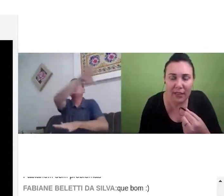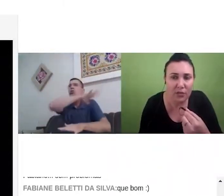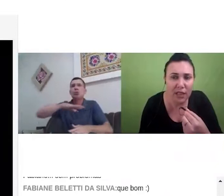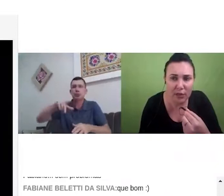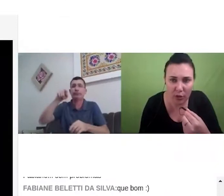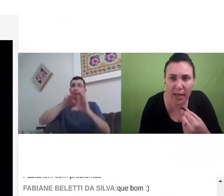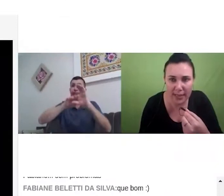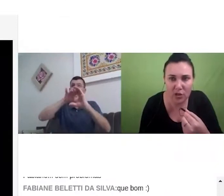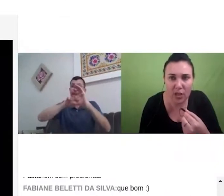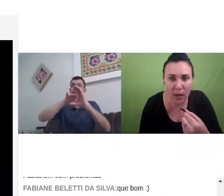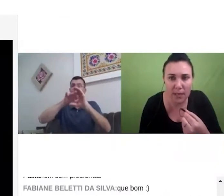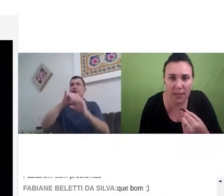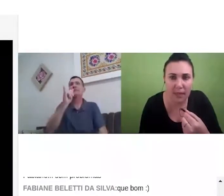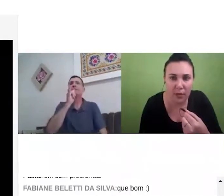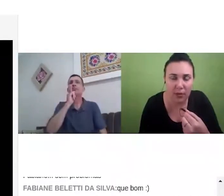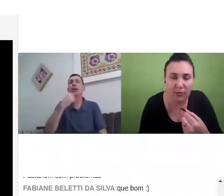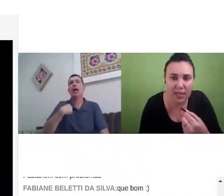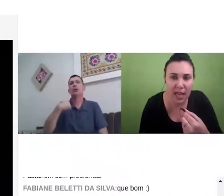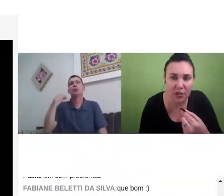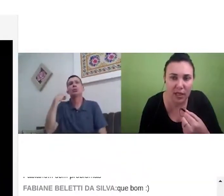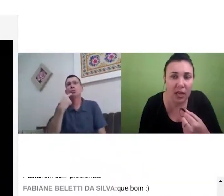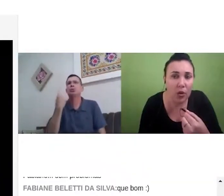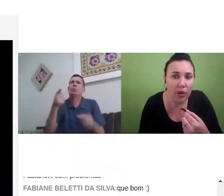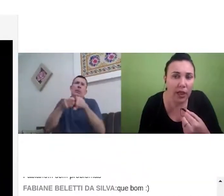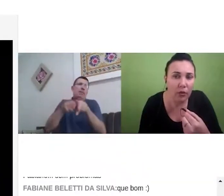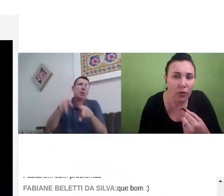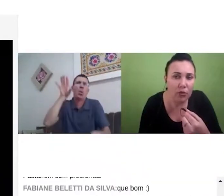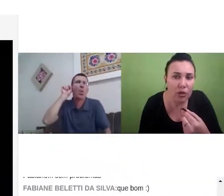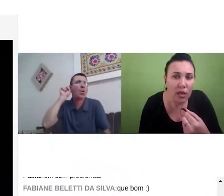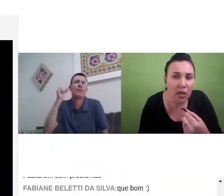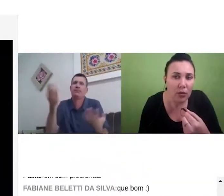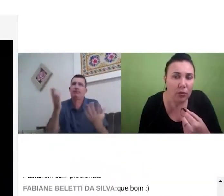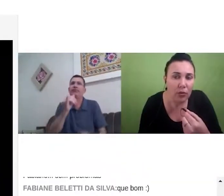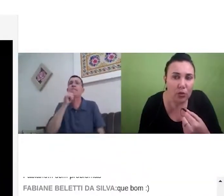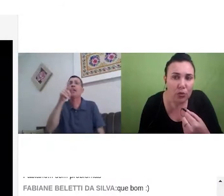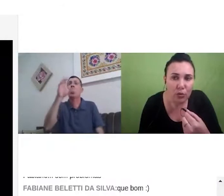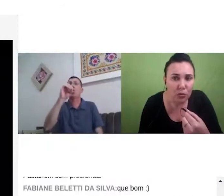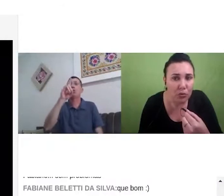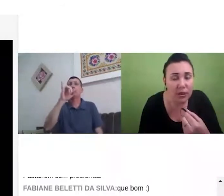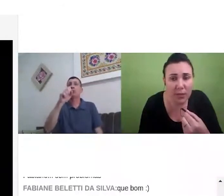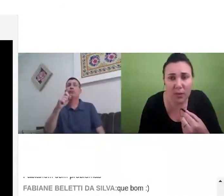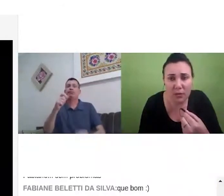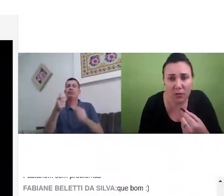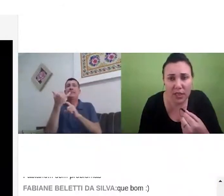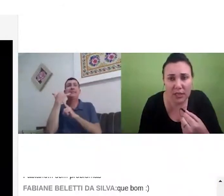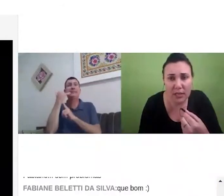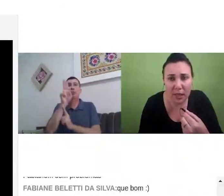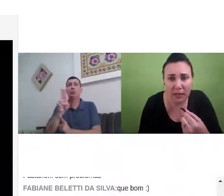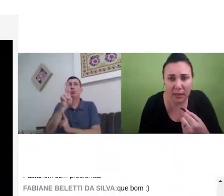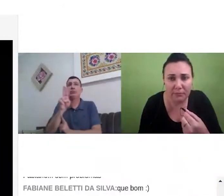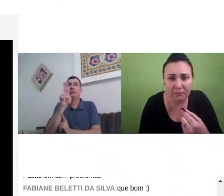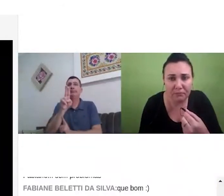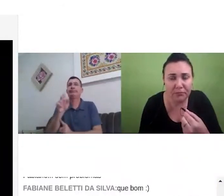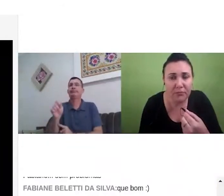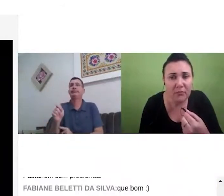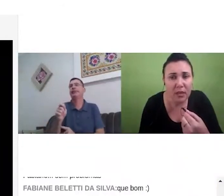na FA, em diferentes locais, em geral, assim, dentro da universidade, né, o QR Code, eu, enquanto surdo, até mesmo para os ouvintes também,